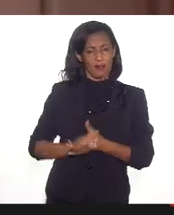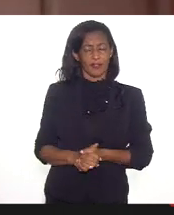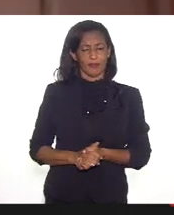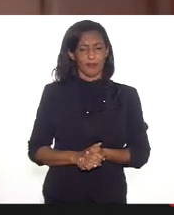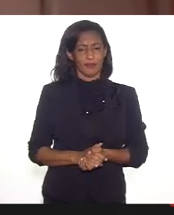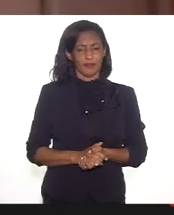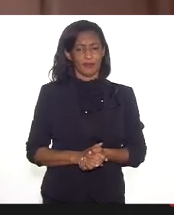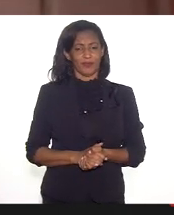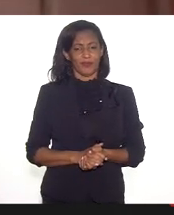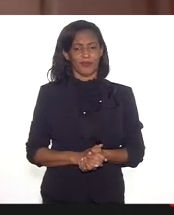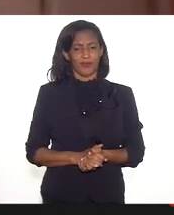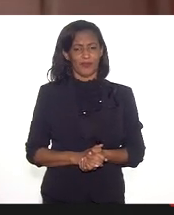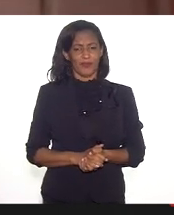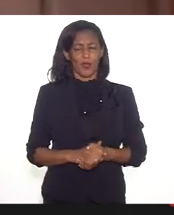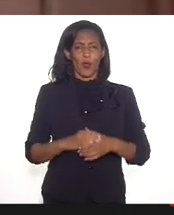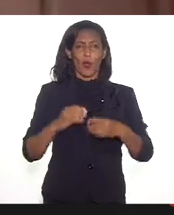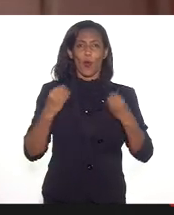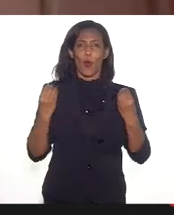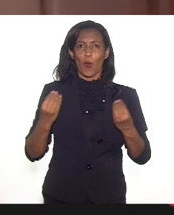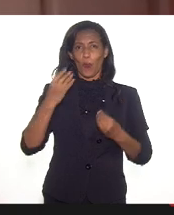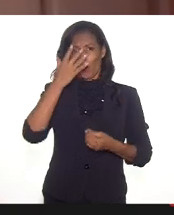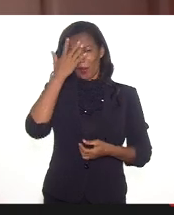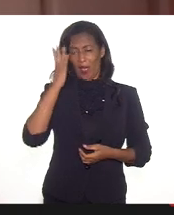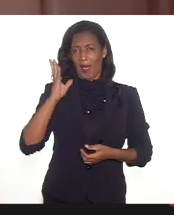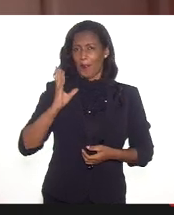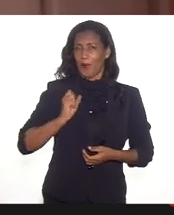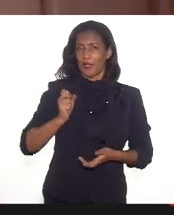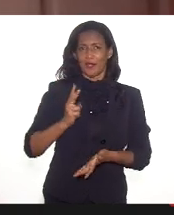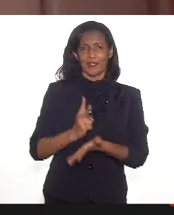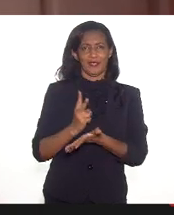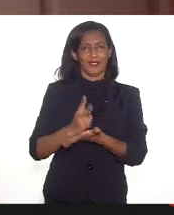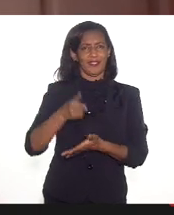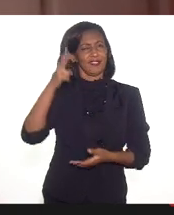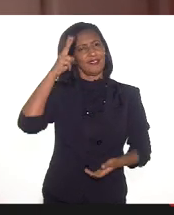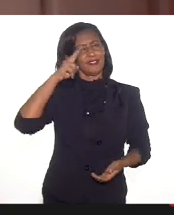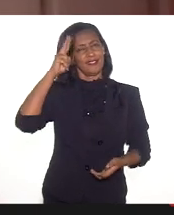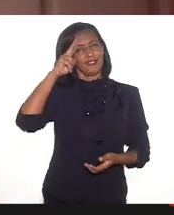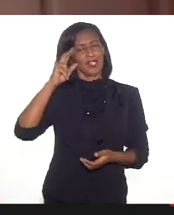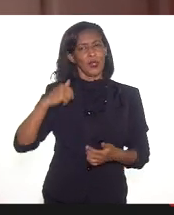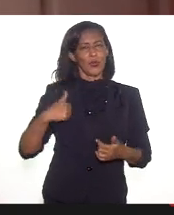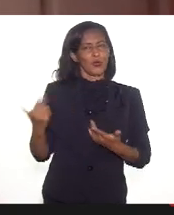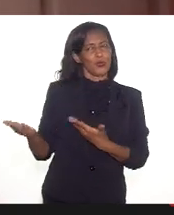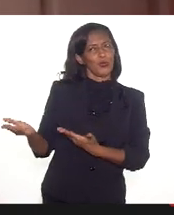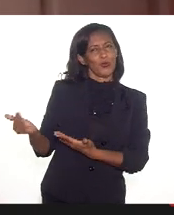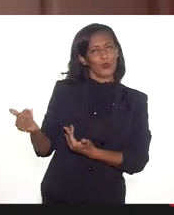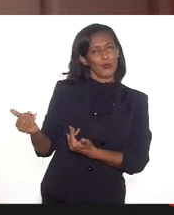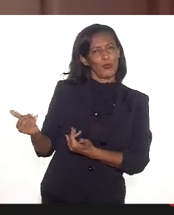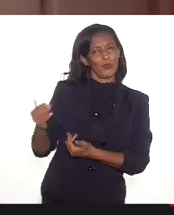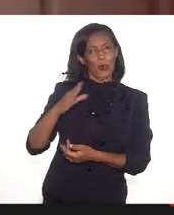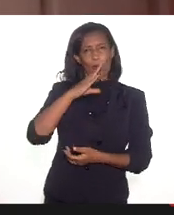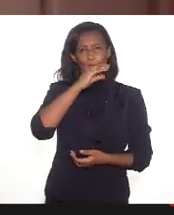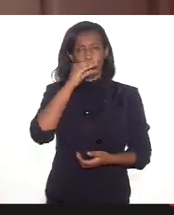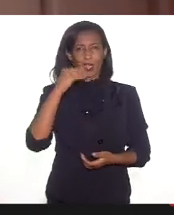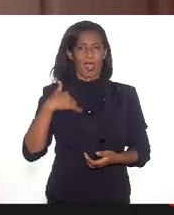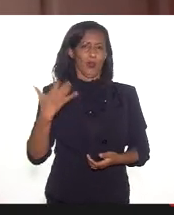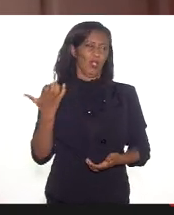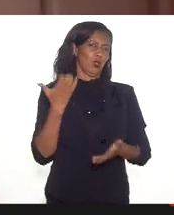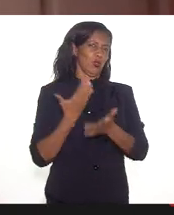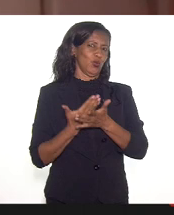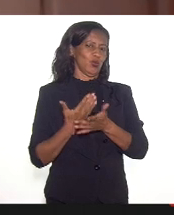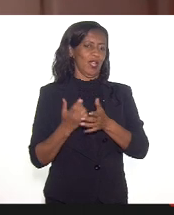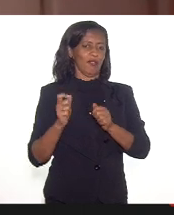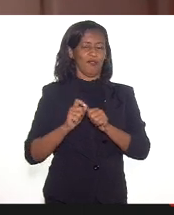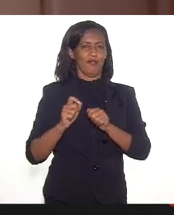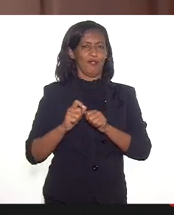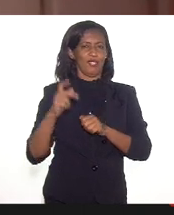como alguém que sempre amou história, né? Quando eu era adolescente, eu queria fazer história. Eu fui para as redes